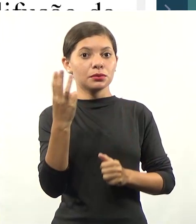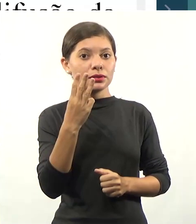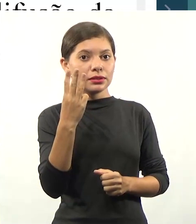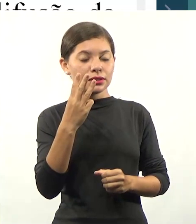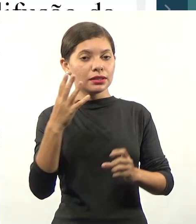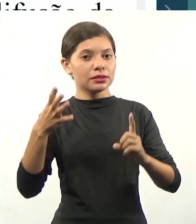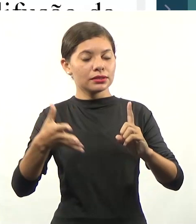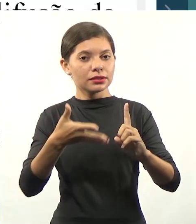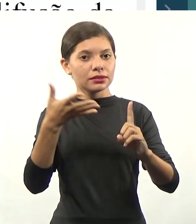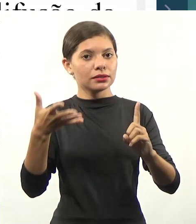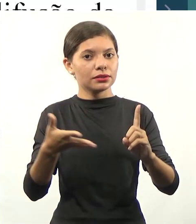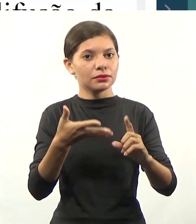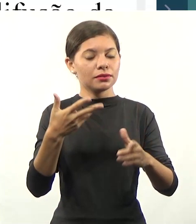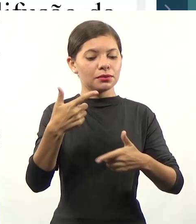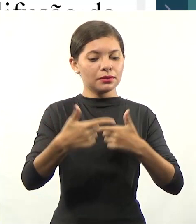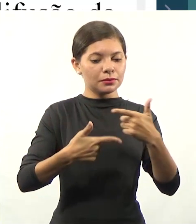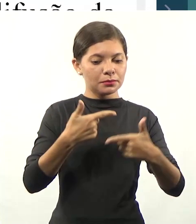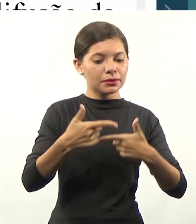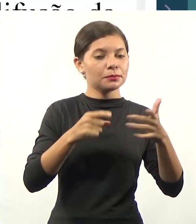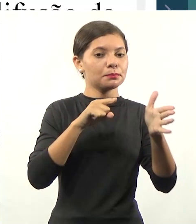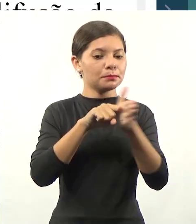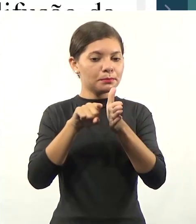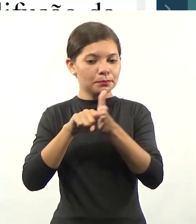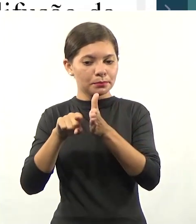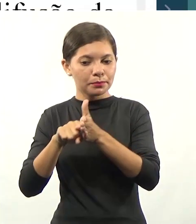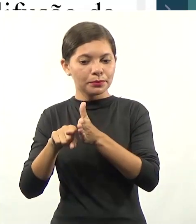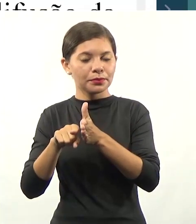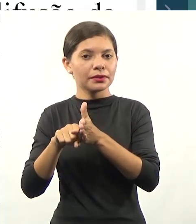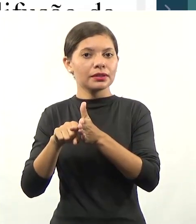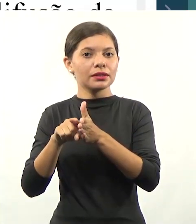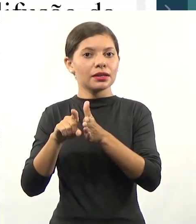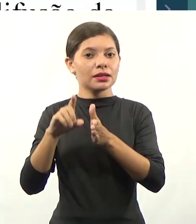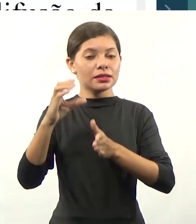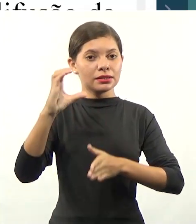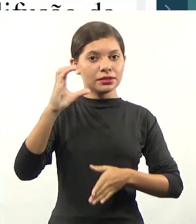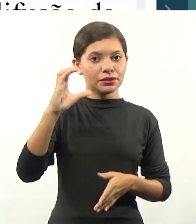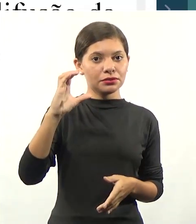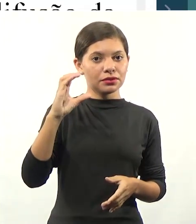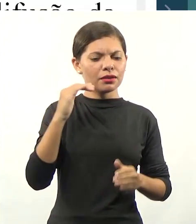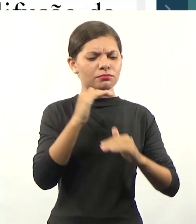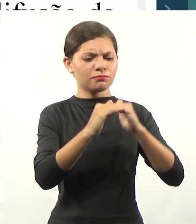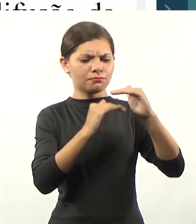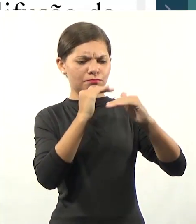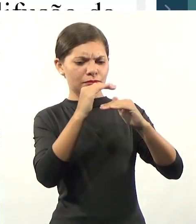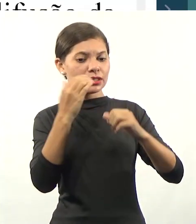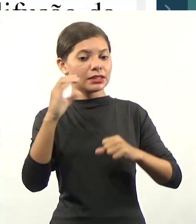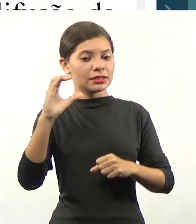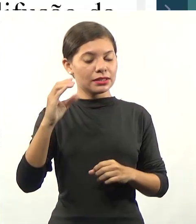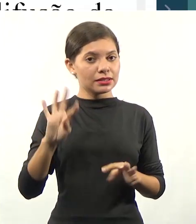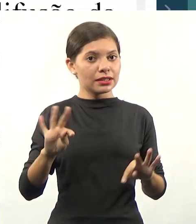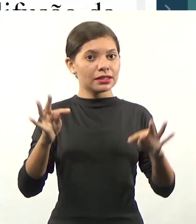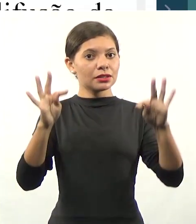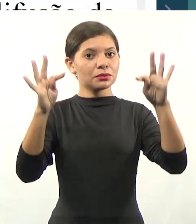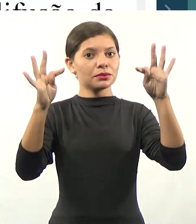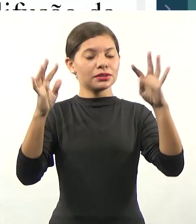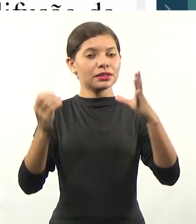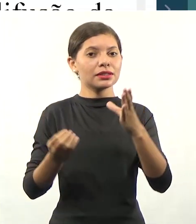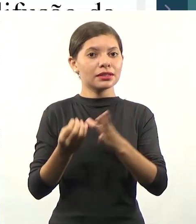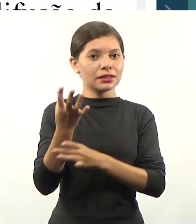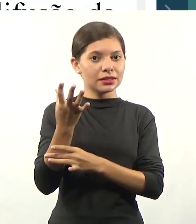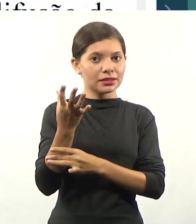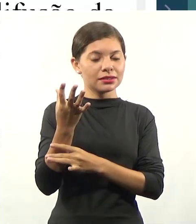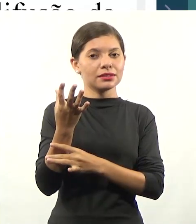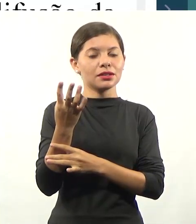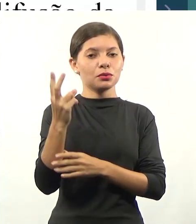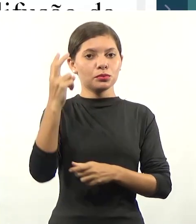de pesquisa e investigação científica visando o desenvolvimento da ciência e da tecnologia e da criação e